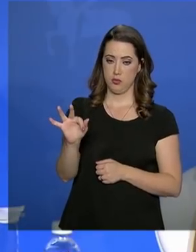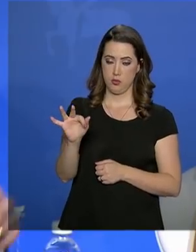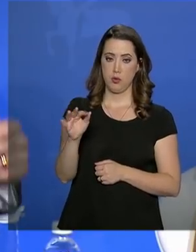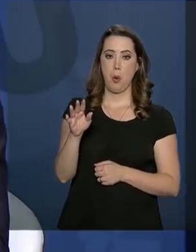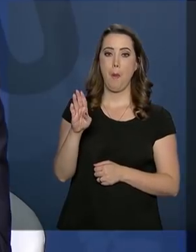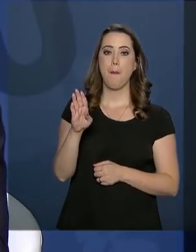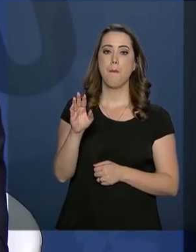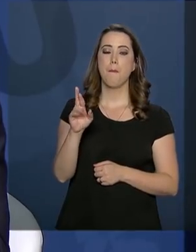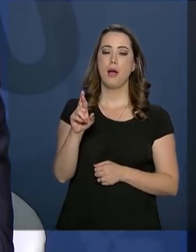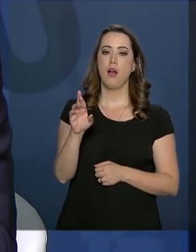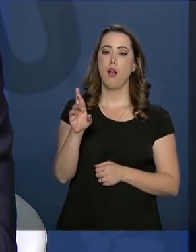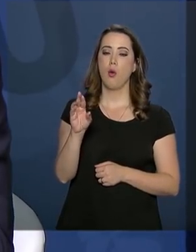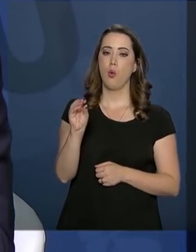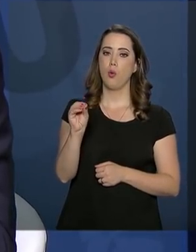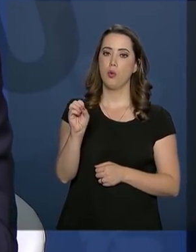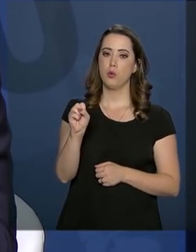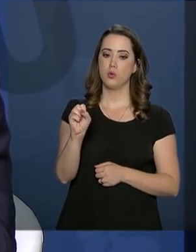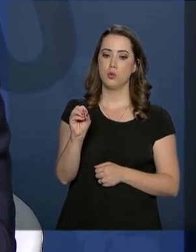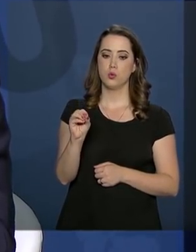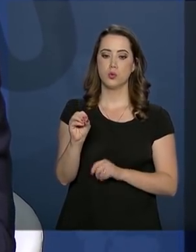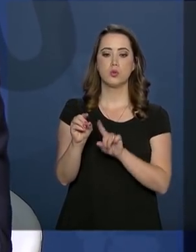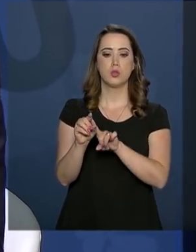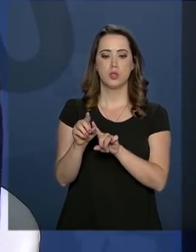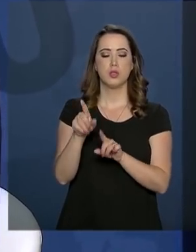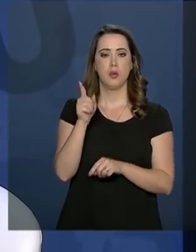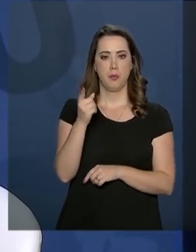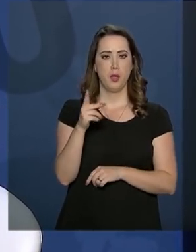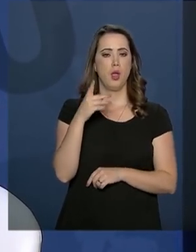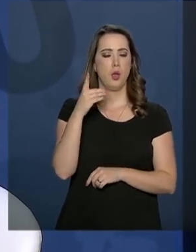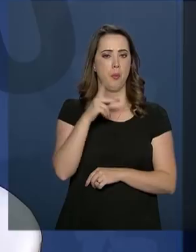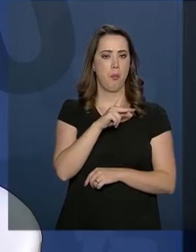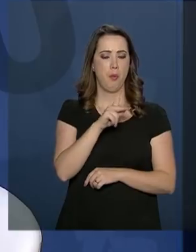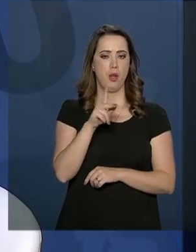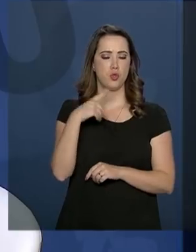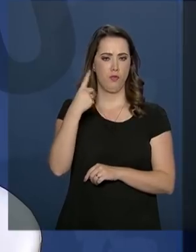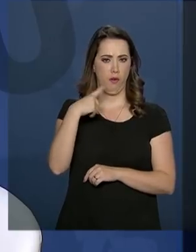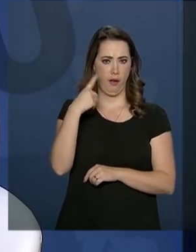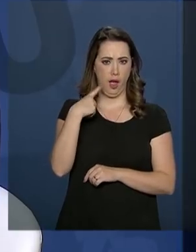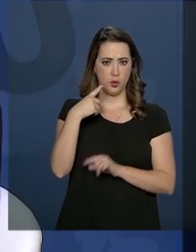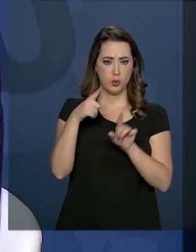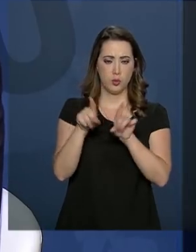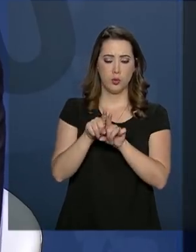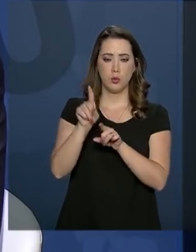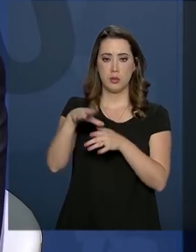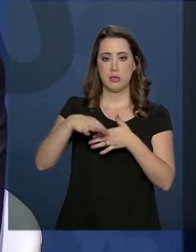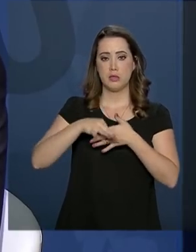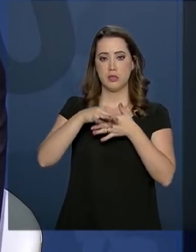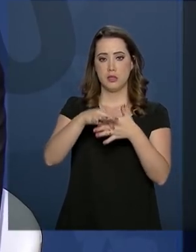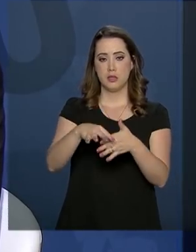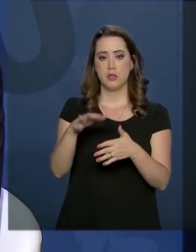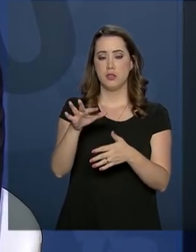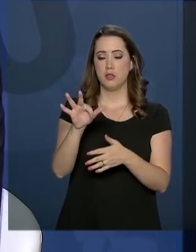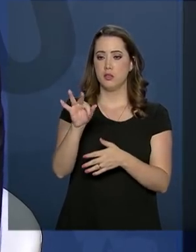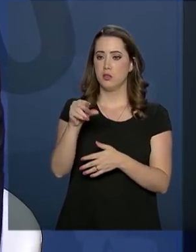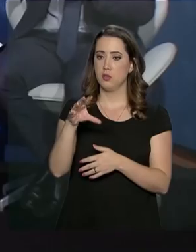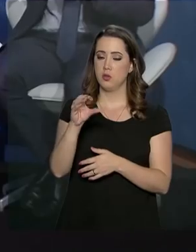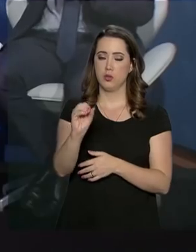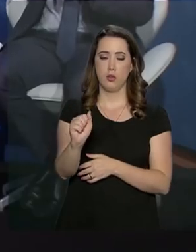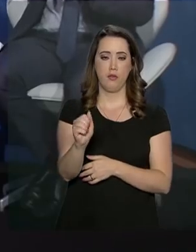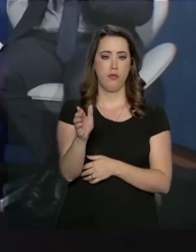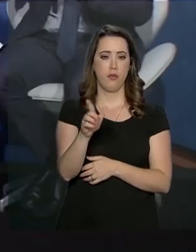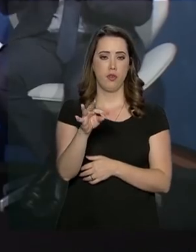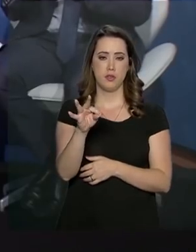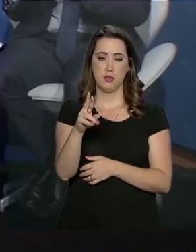Roberto Barroso, do procurador do Ministério Público Federal e coordenador da Força-Tarefa da Operação Lava Jato em Curitiba, Deltan Dallagnol,